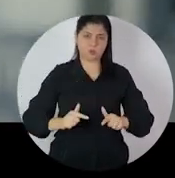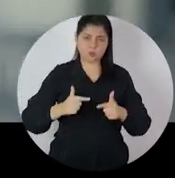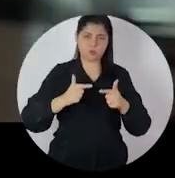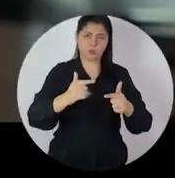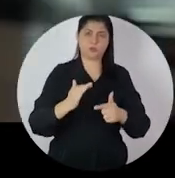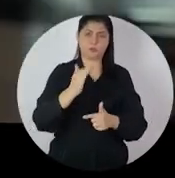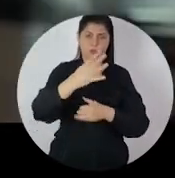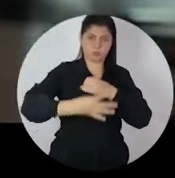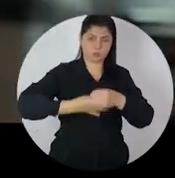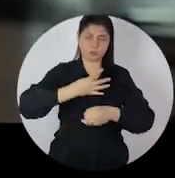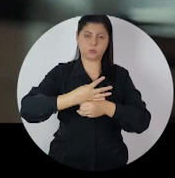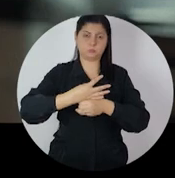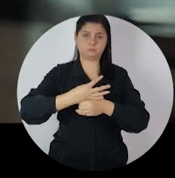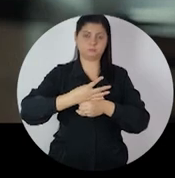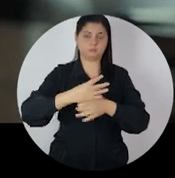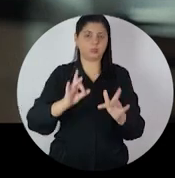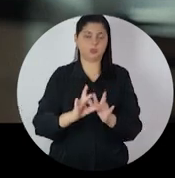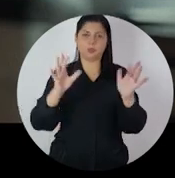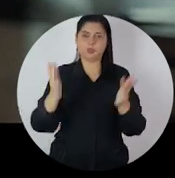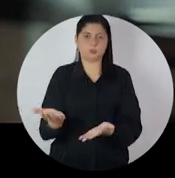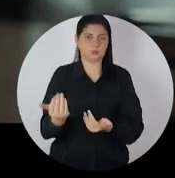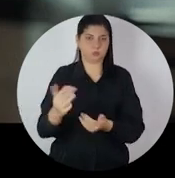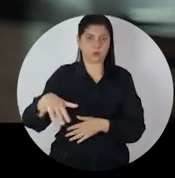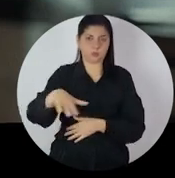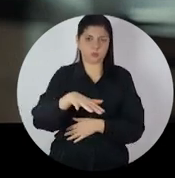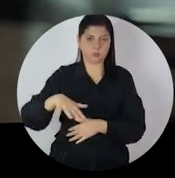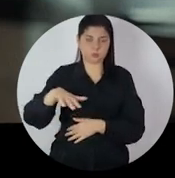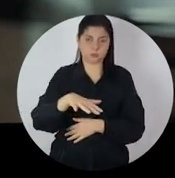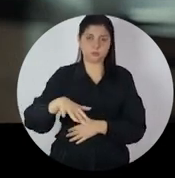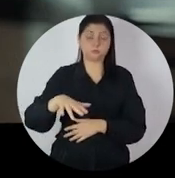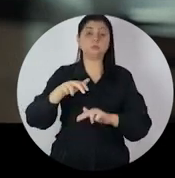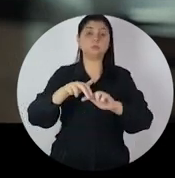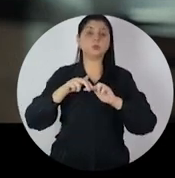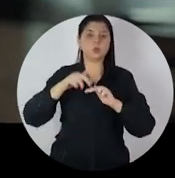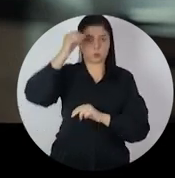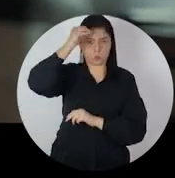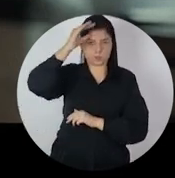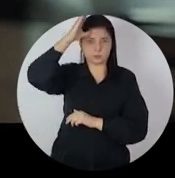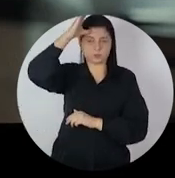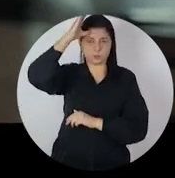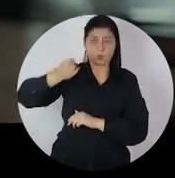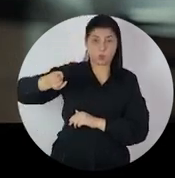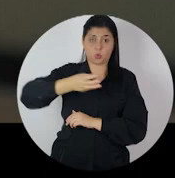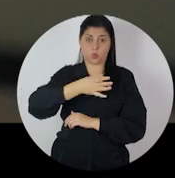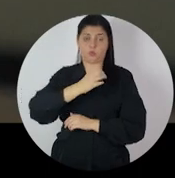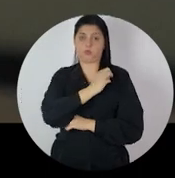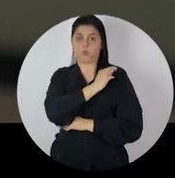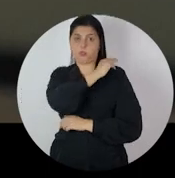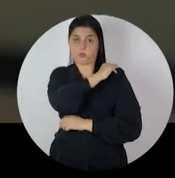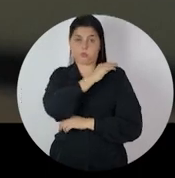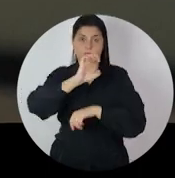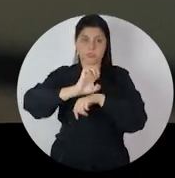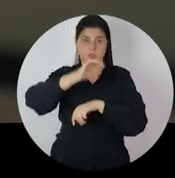vamos fazer com muito mais efetividade nos próximos quatro anos é libertar os jovens. Libertar através do conhecimento. O